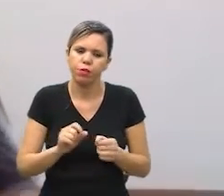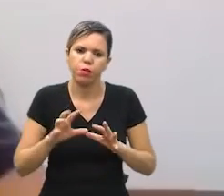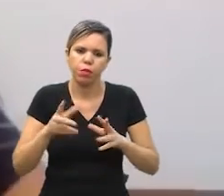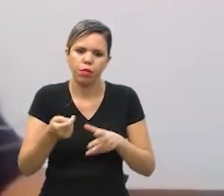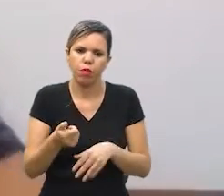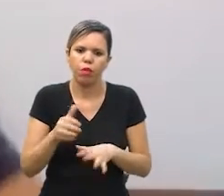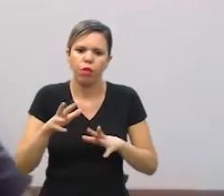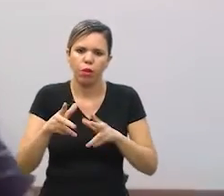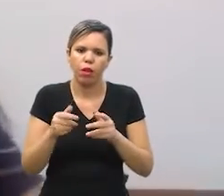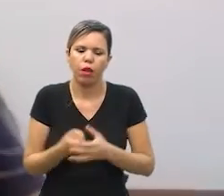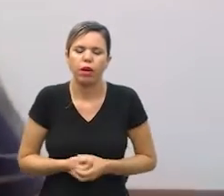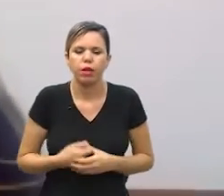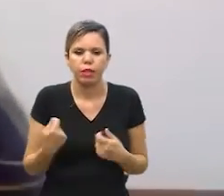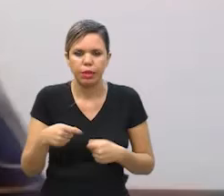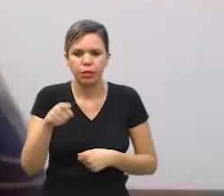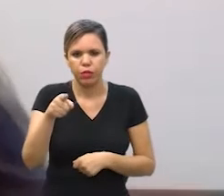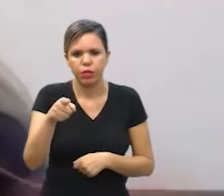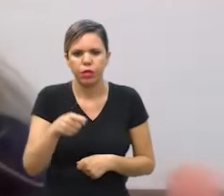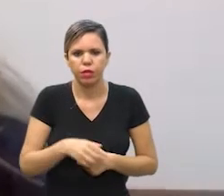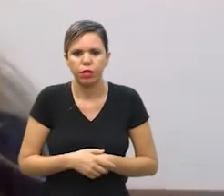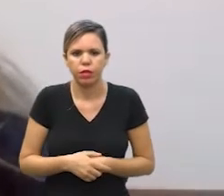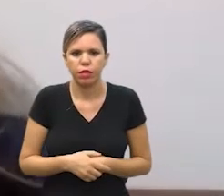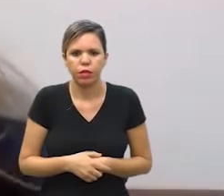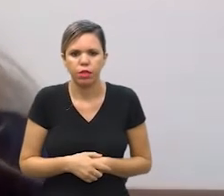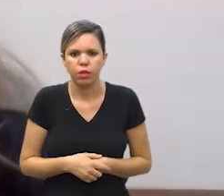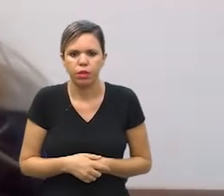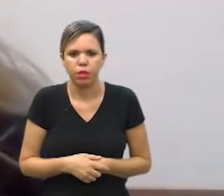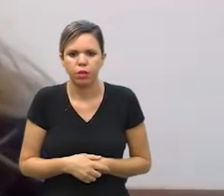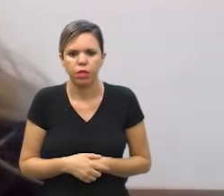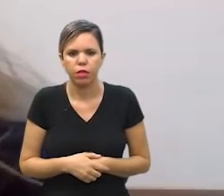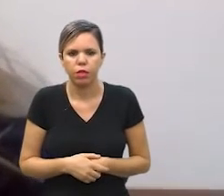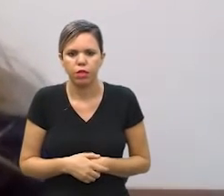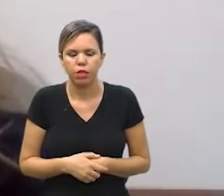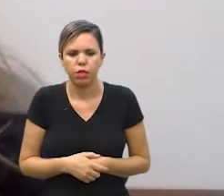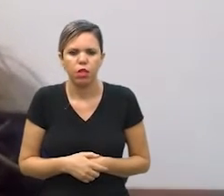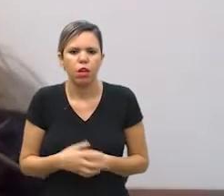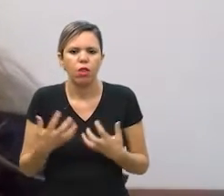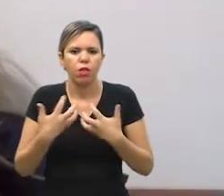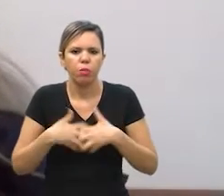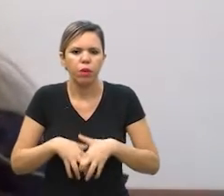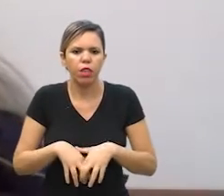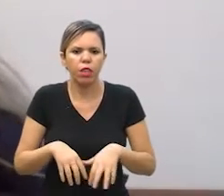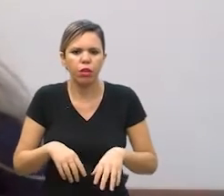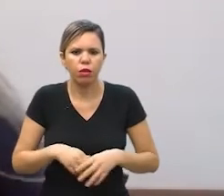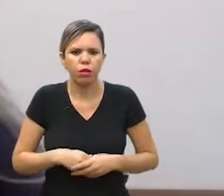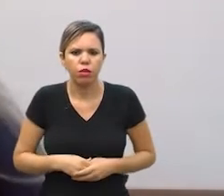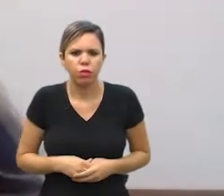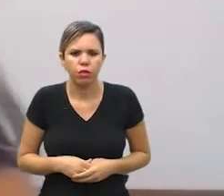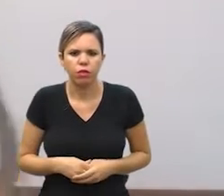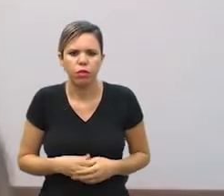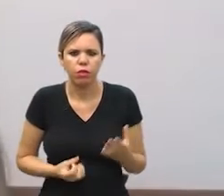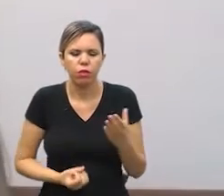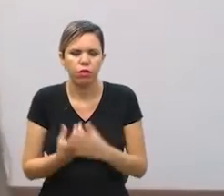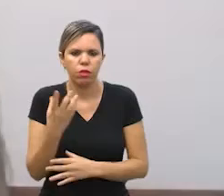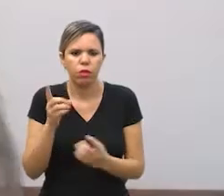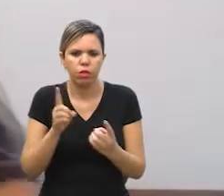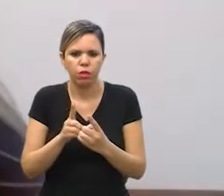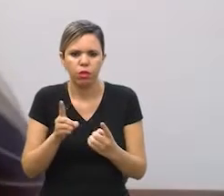quase tudo ele já tinha preciso de você pra parte médica do negócio preciso que você me explique como é que funciona e foi assim que a gente